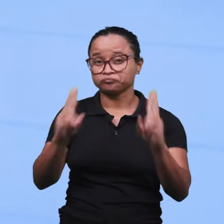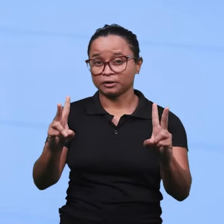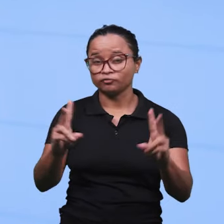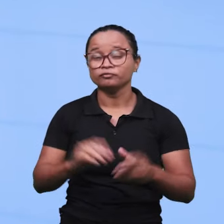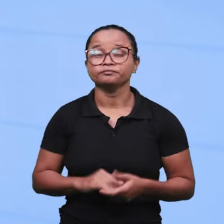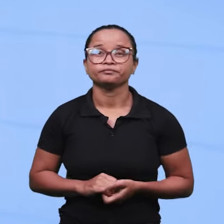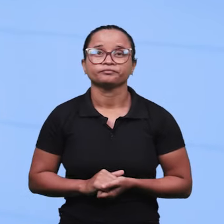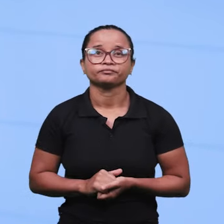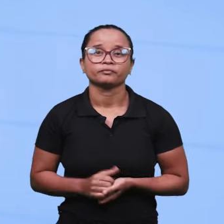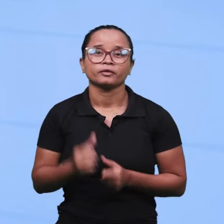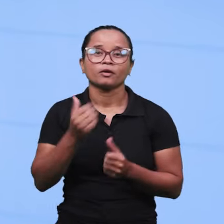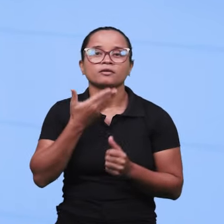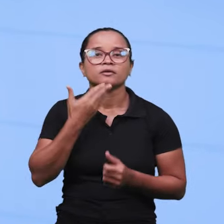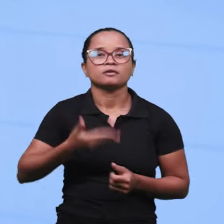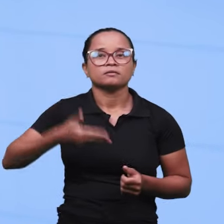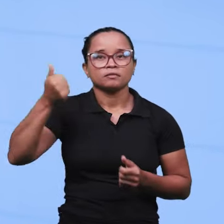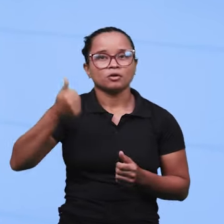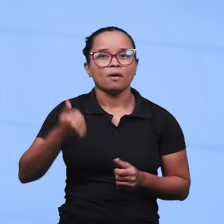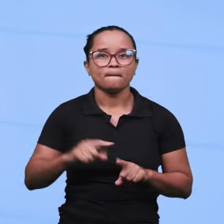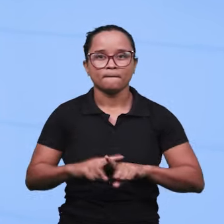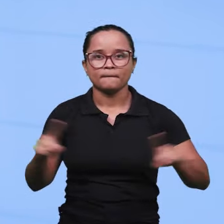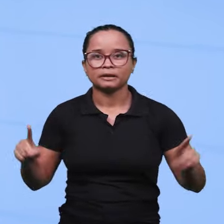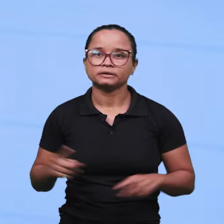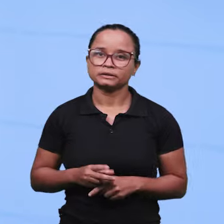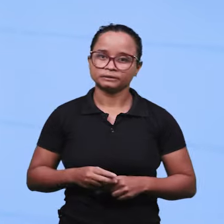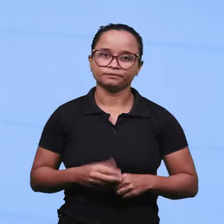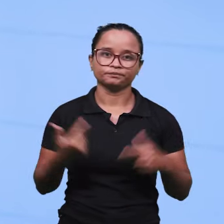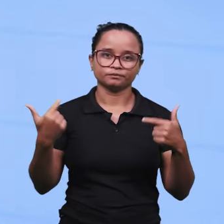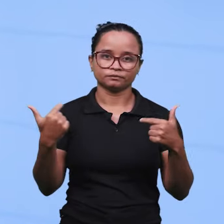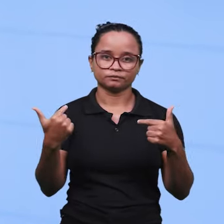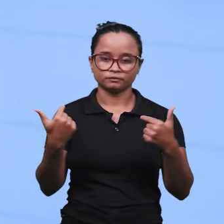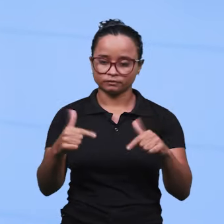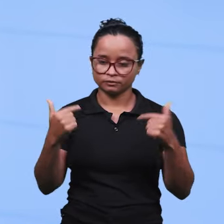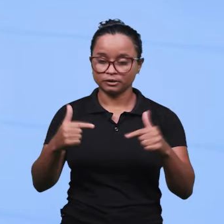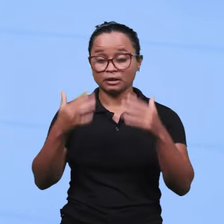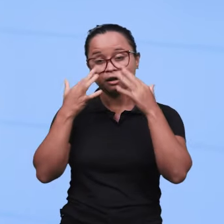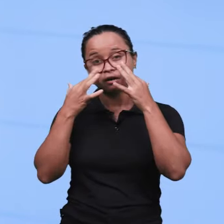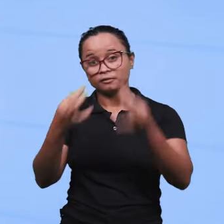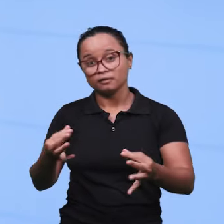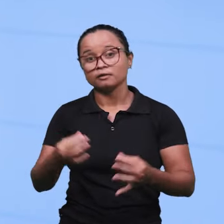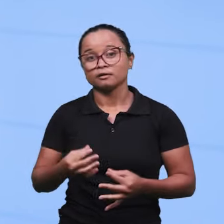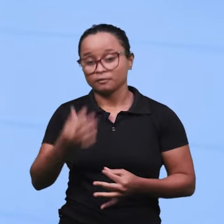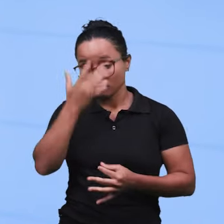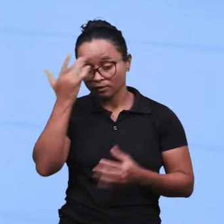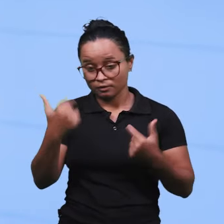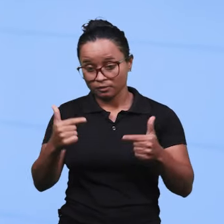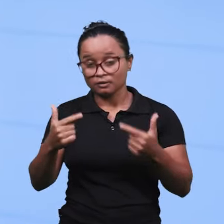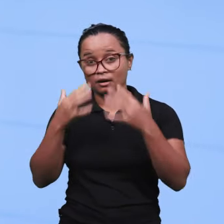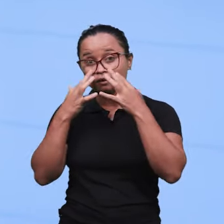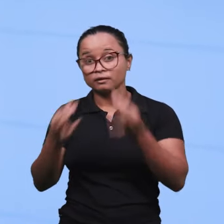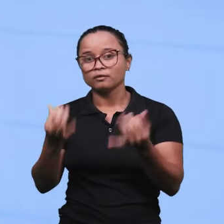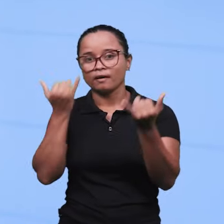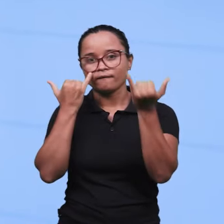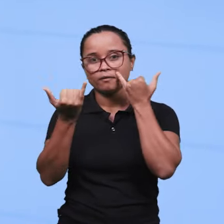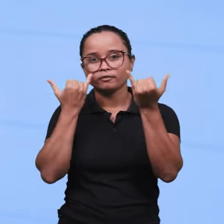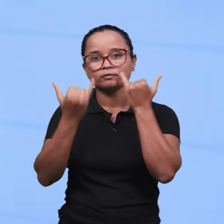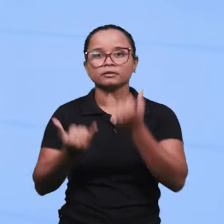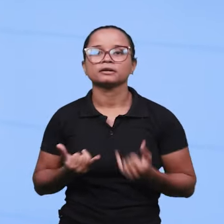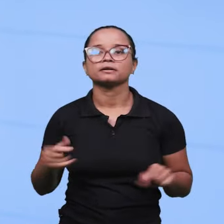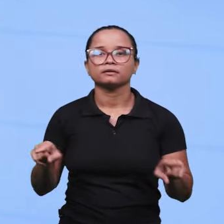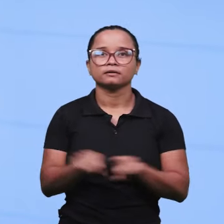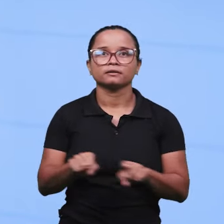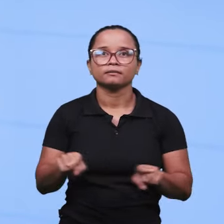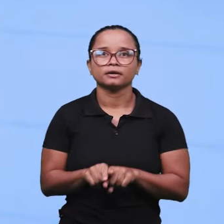isso tem melhorado, mas ainda assim o trabalhador tem que estar atento com essas informações para que ele possa também